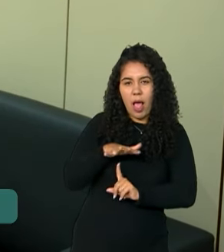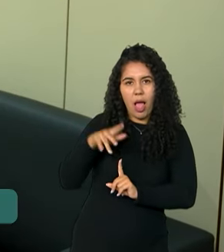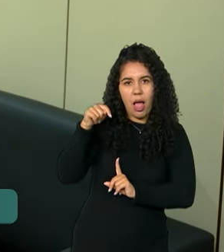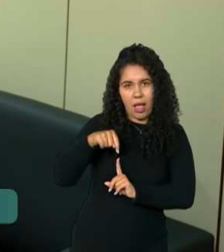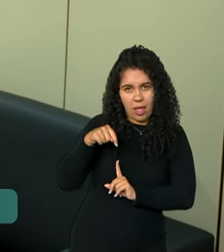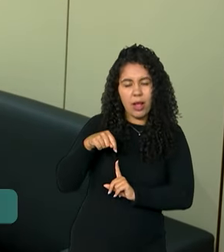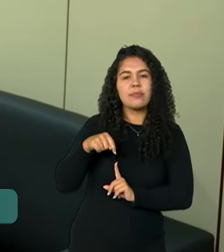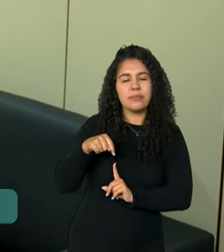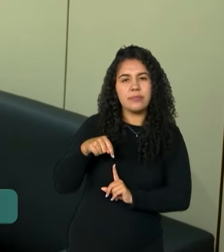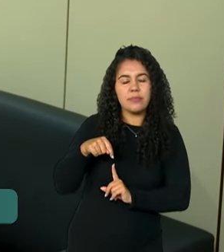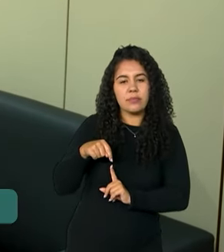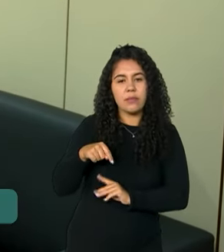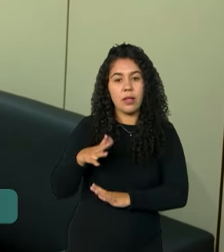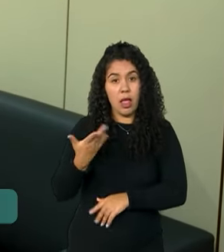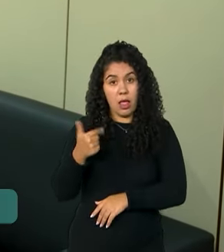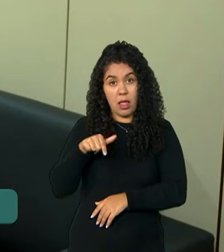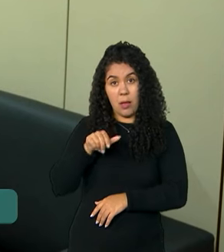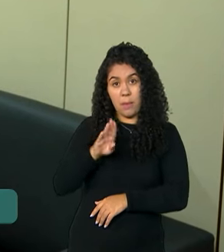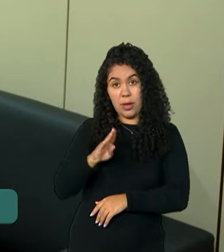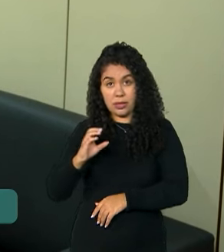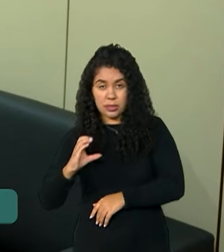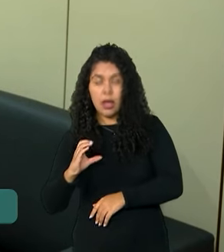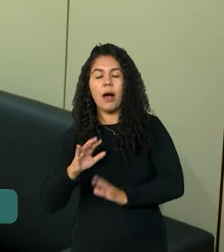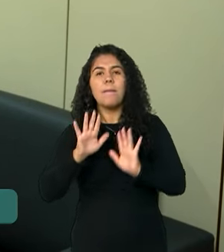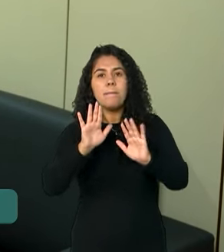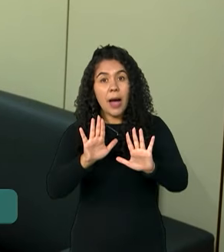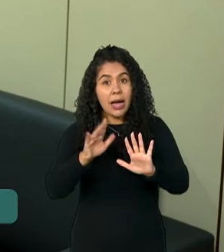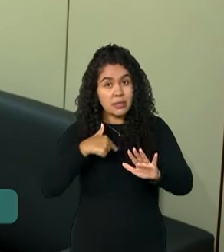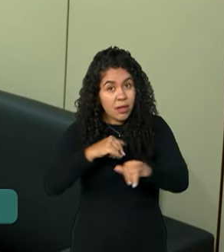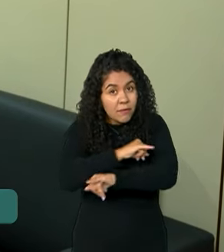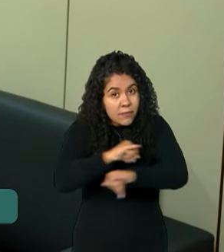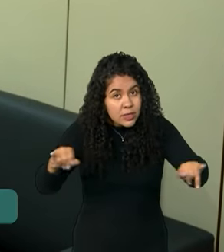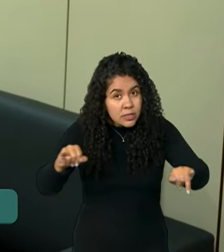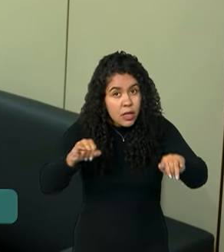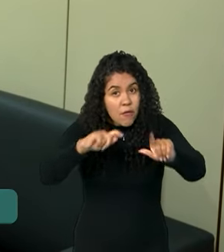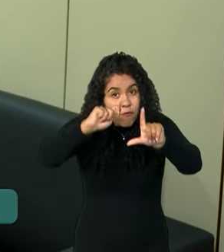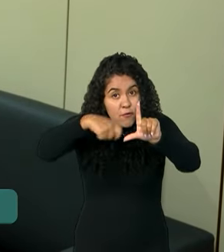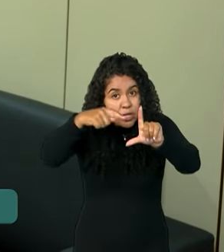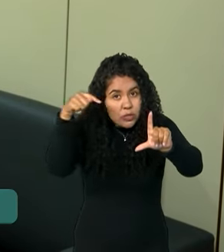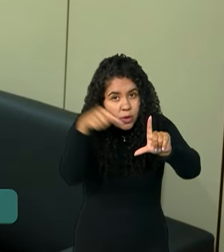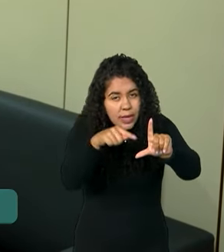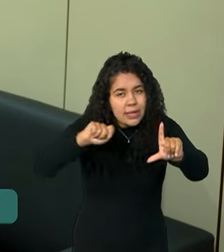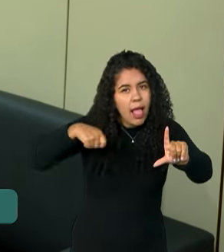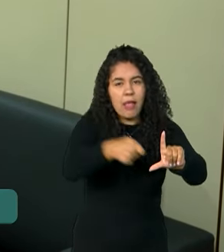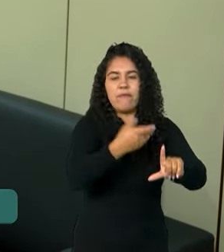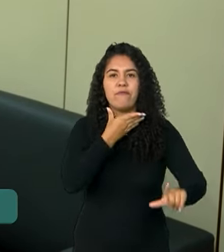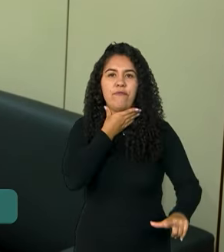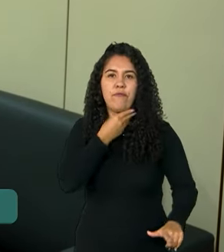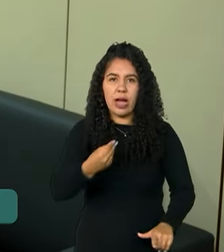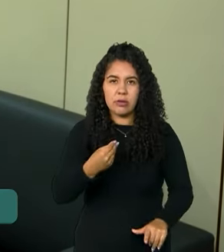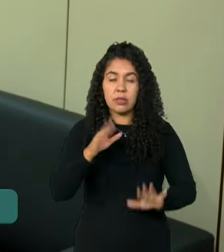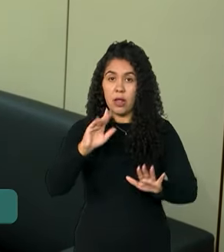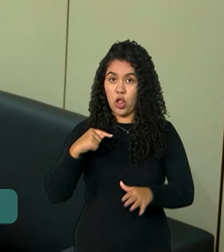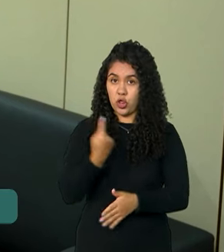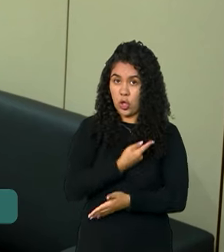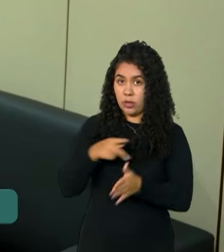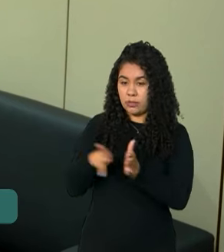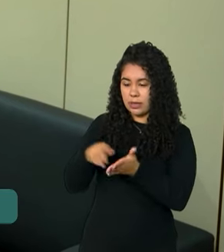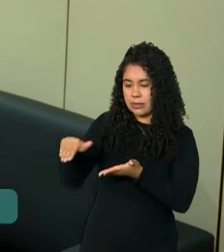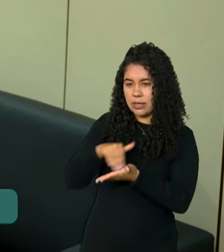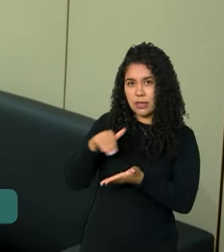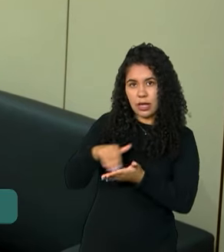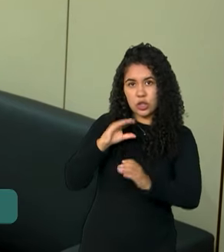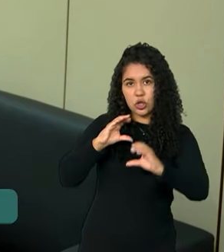Central. Esse vídeo, repito, é falso. A Secretaria de Comunicação da Presidência da República